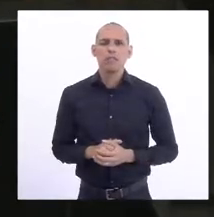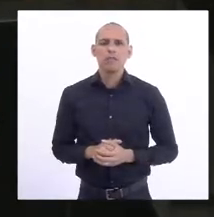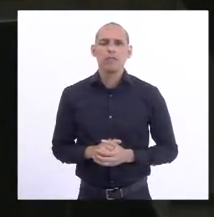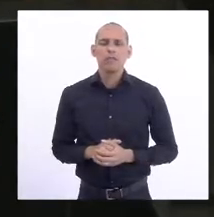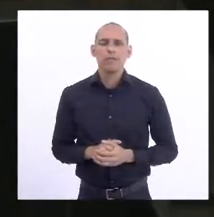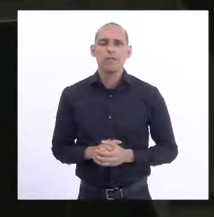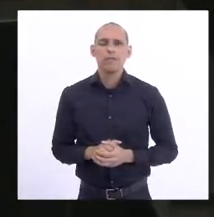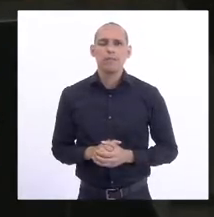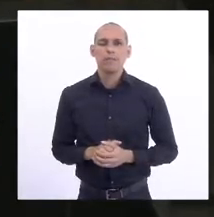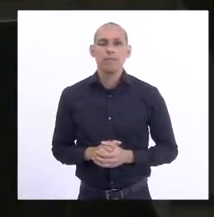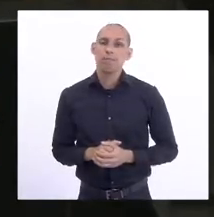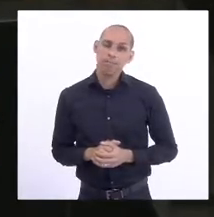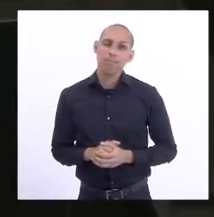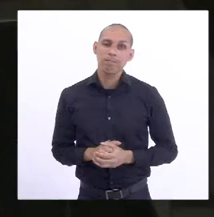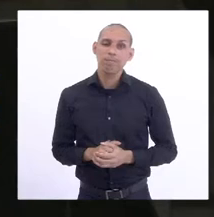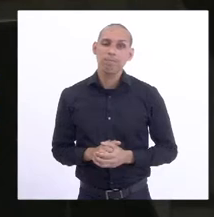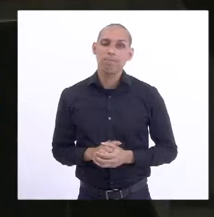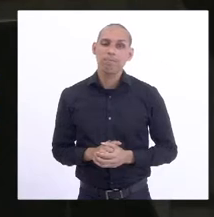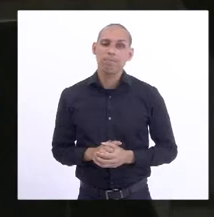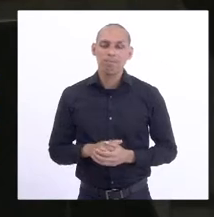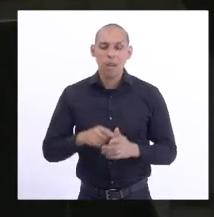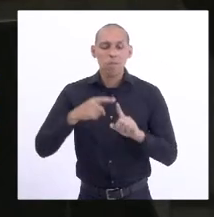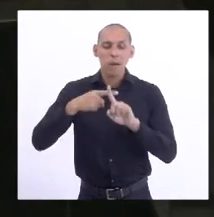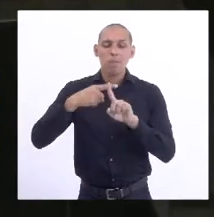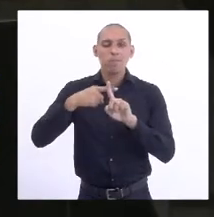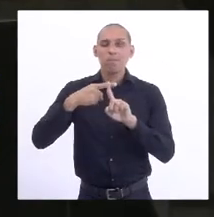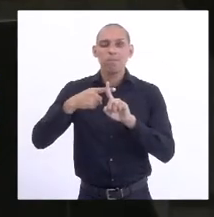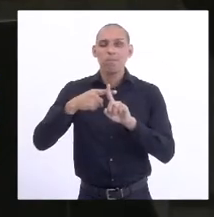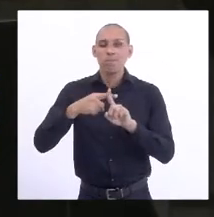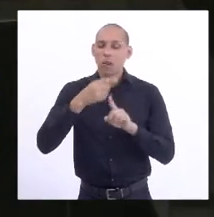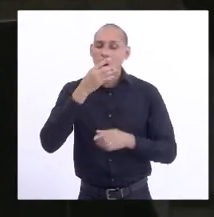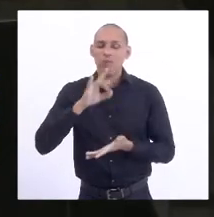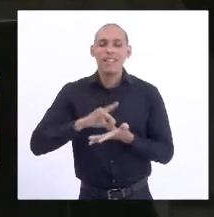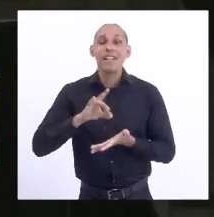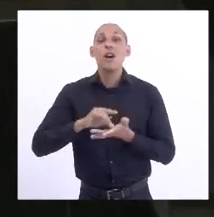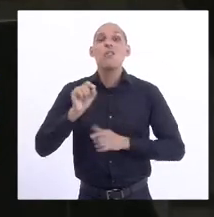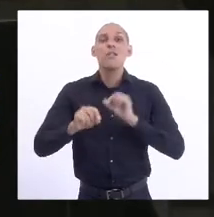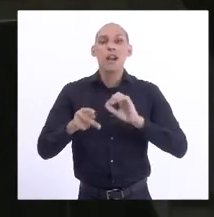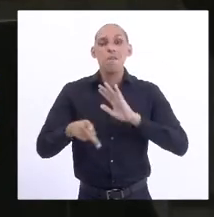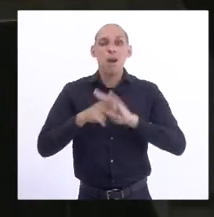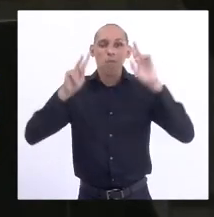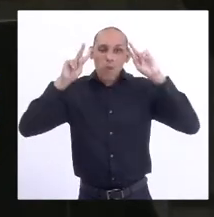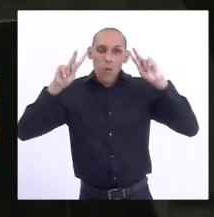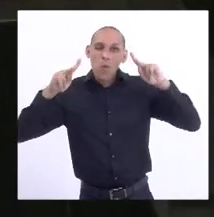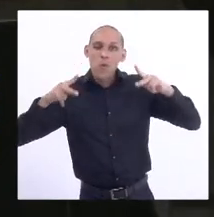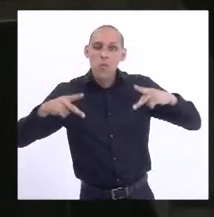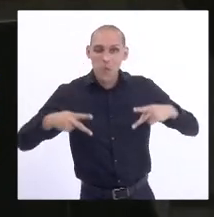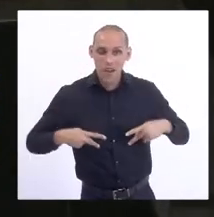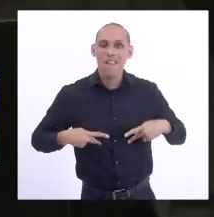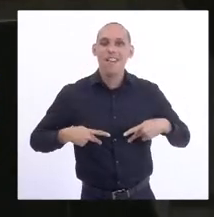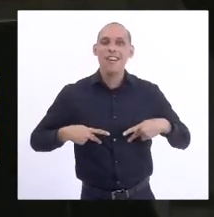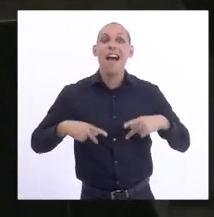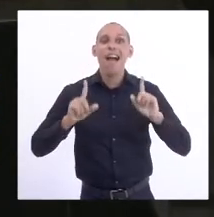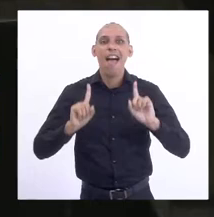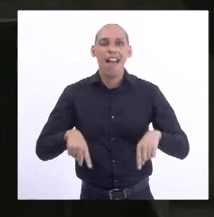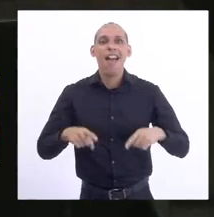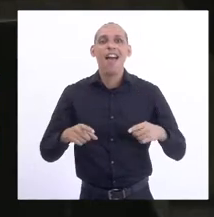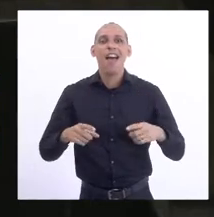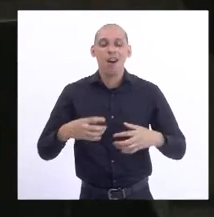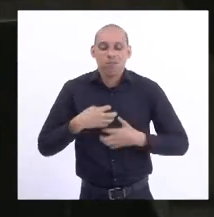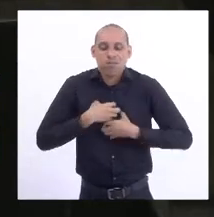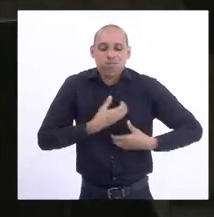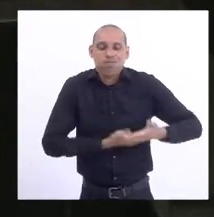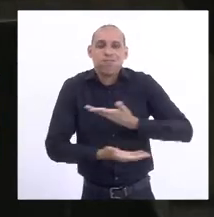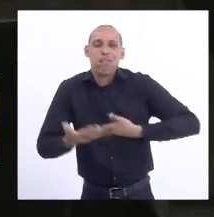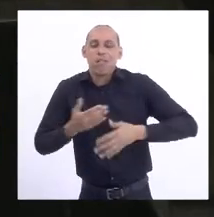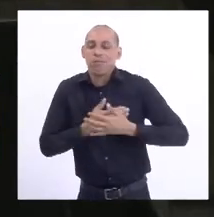resta muito positiva à humanidade, esse espírito de solidariedade e de